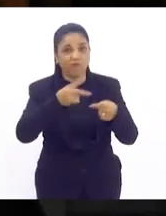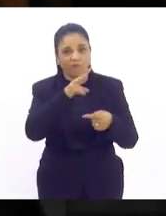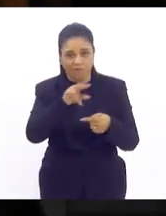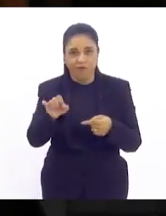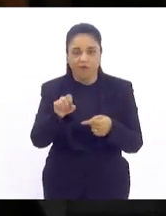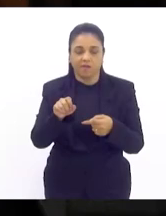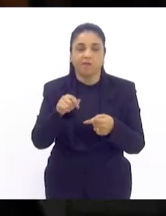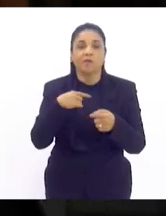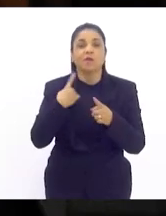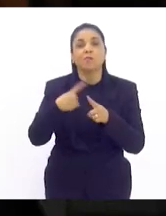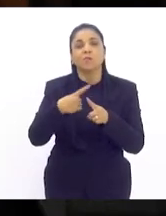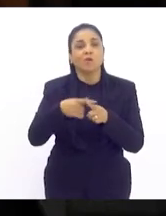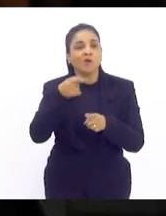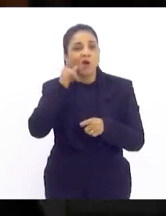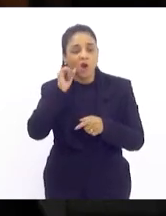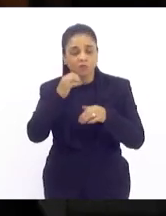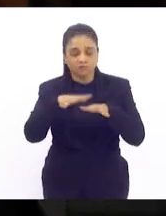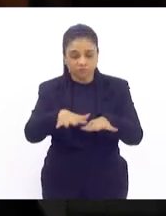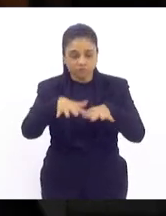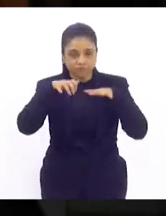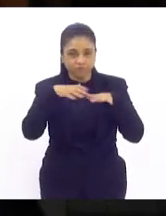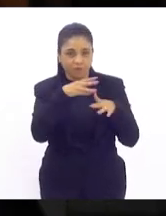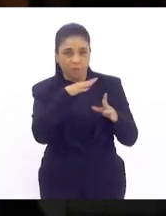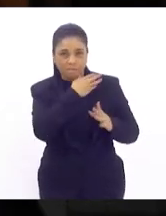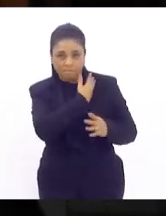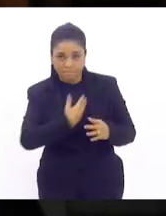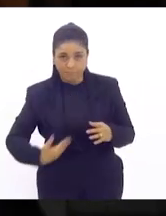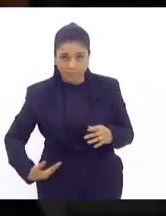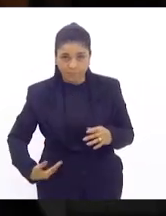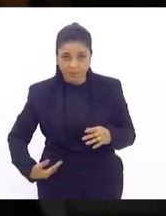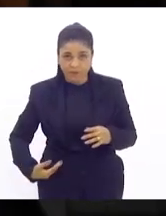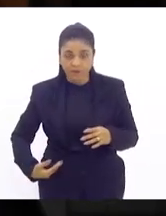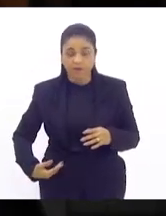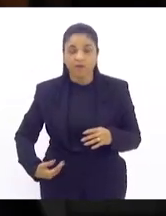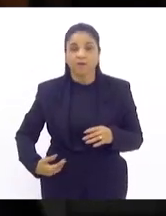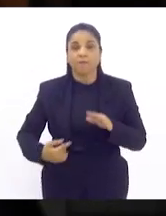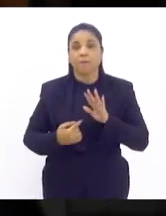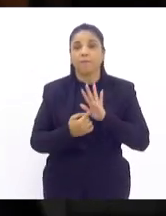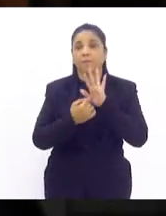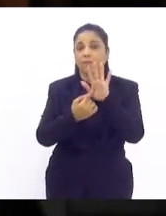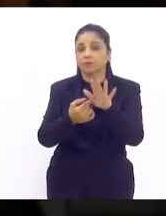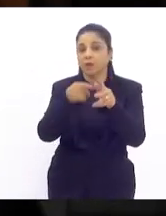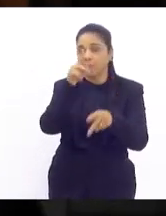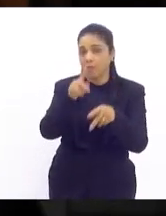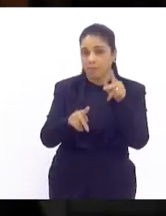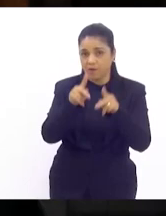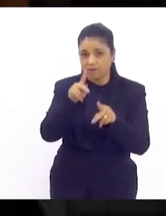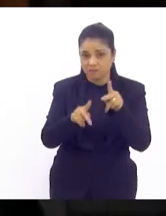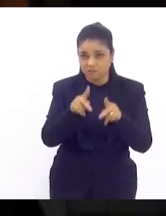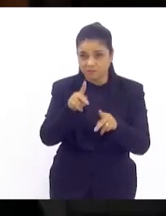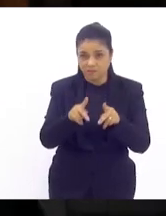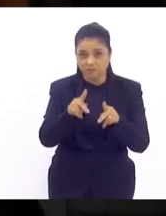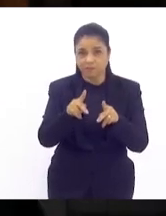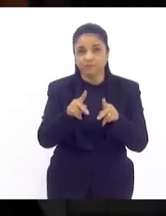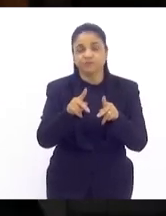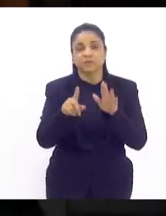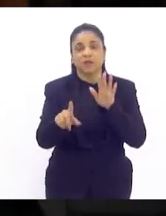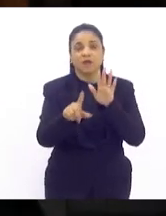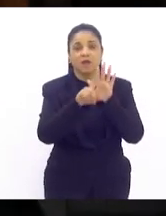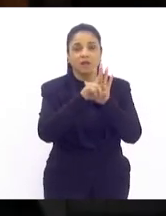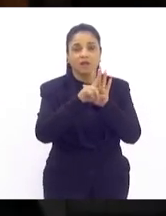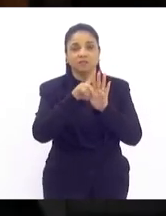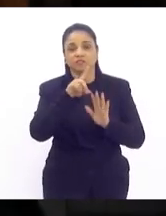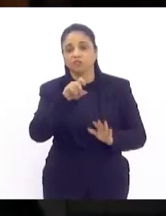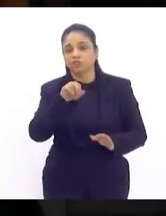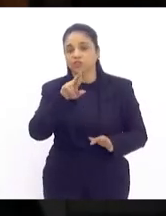ontem teve a audiência pública para ser trazida a público a lei de diretriz orçamentária de